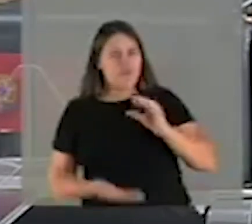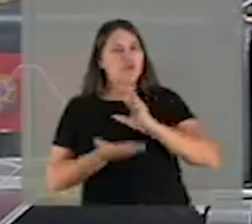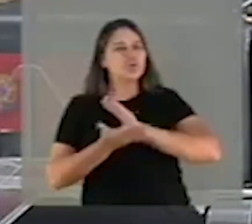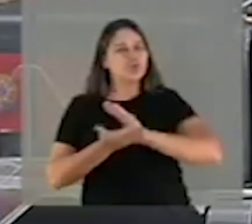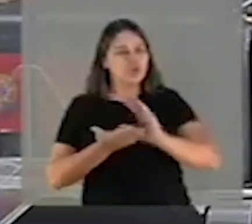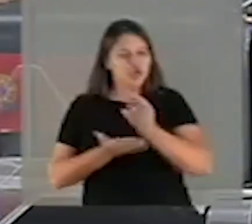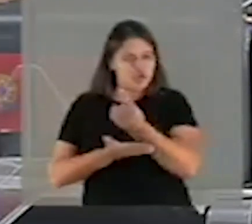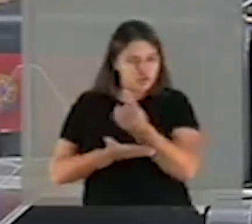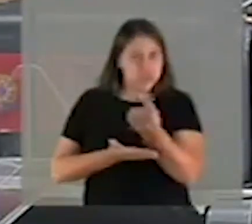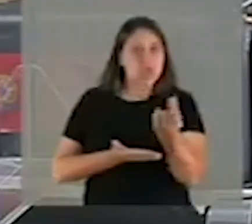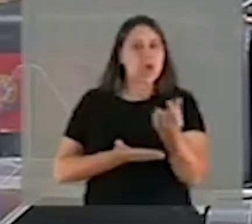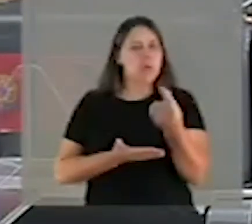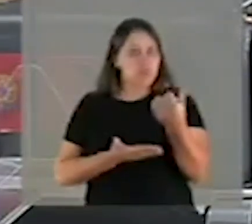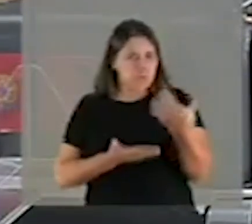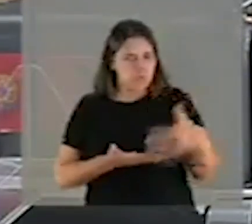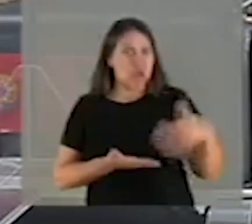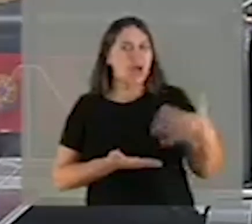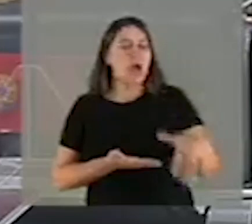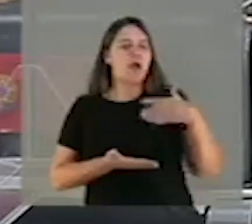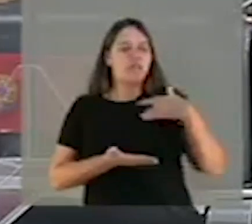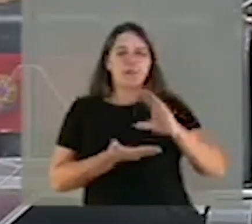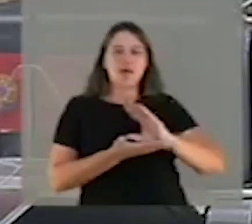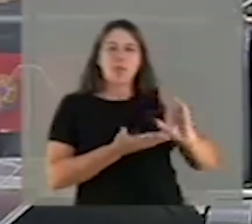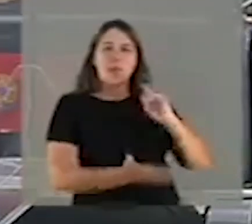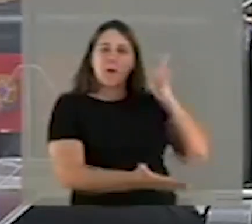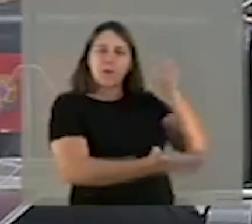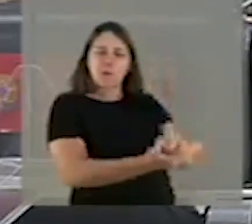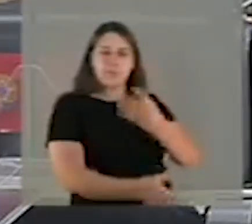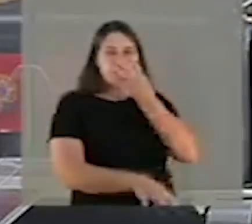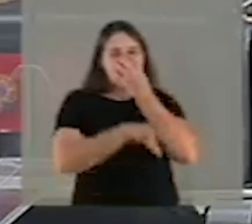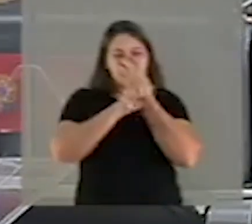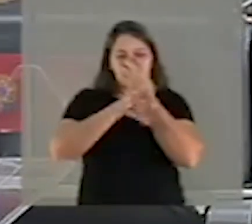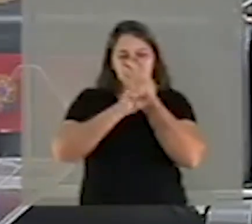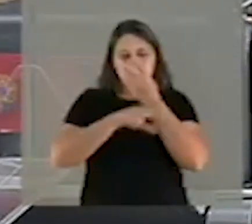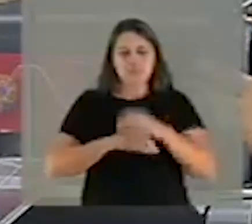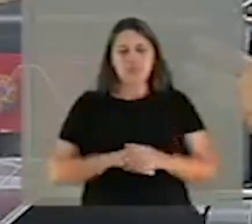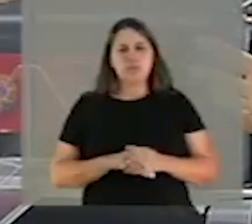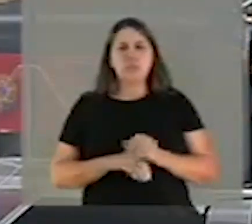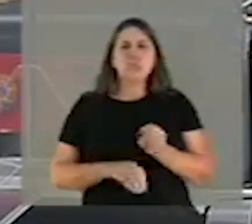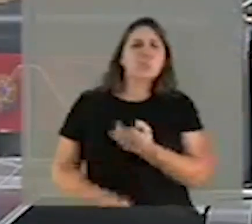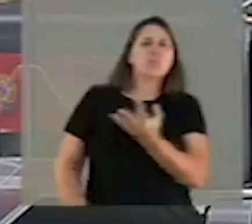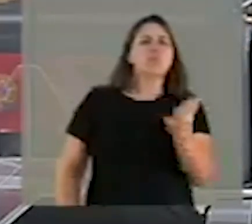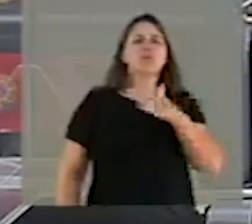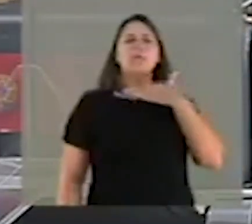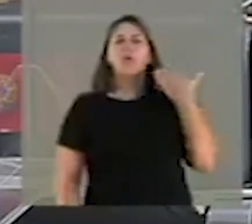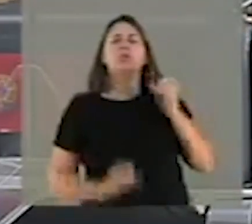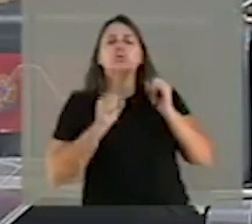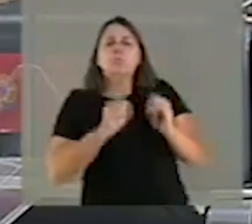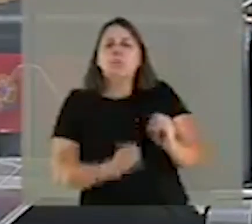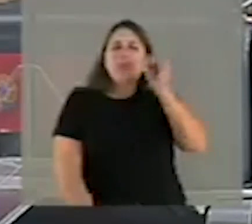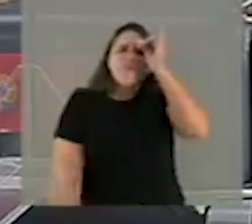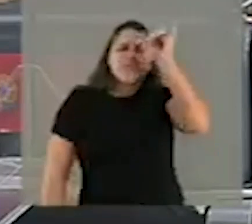foi destinado para a compra de respiradores. Quantas mortes poderiam ter sido